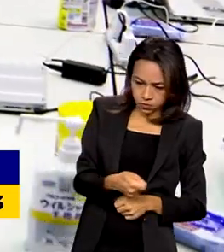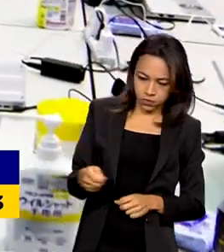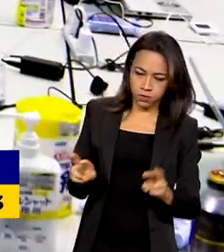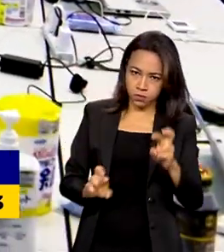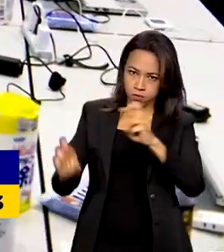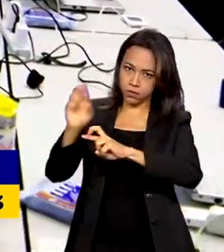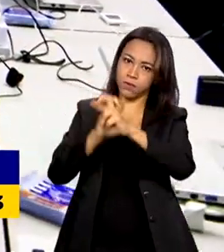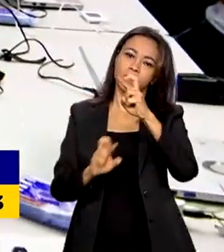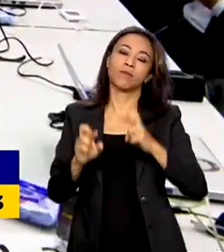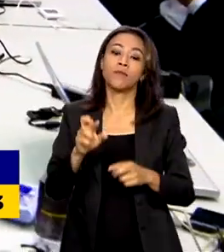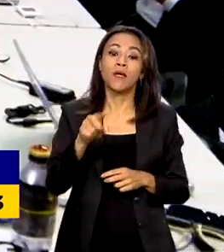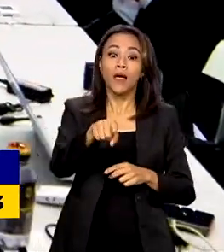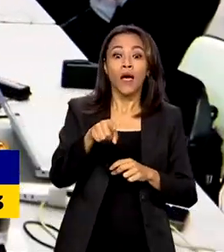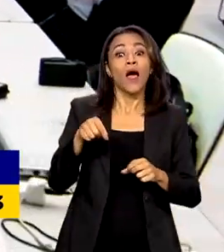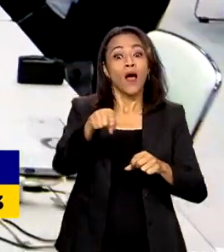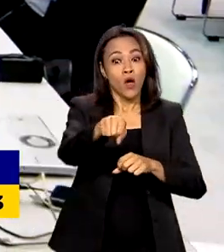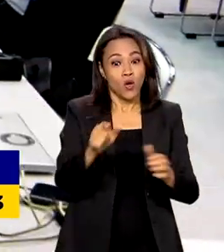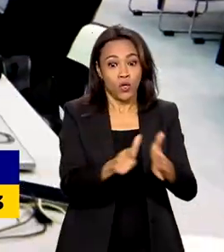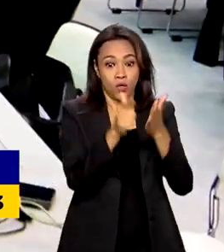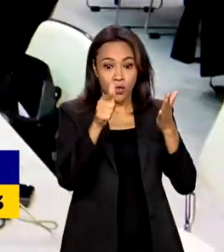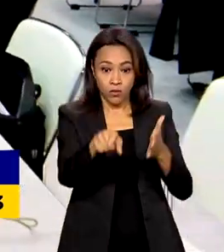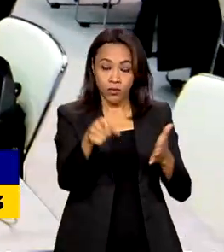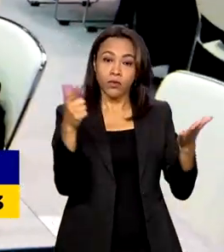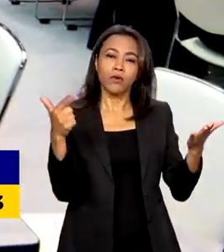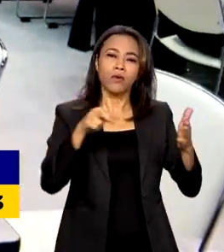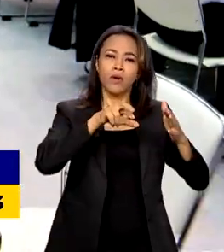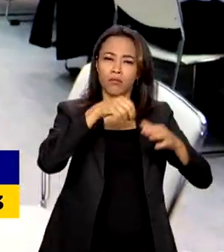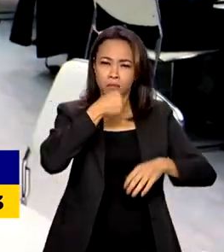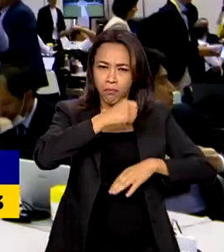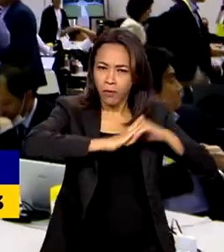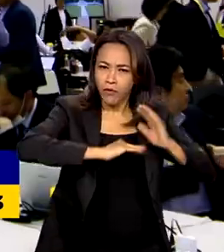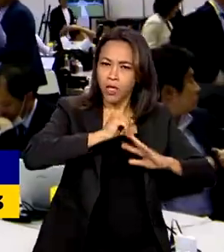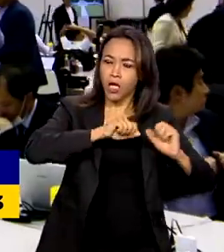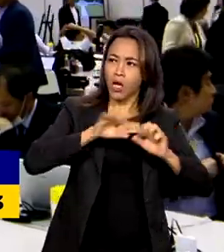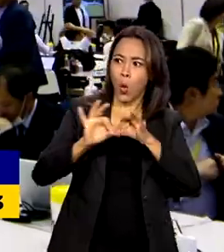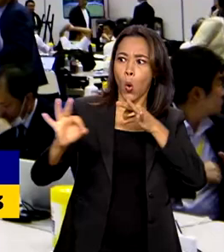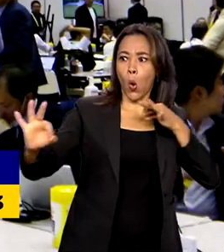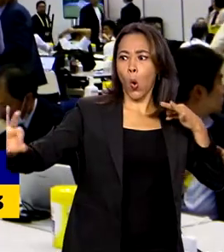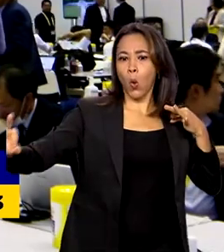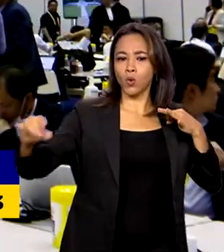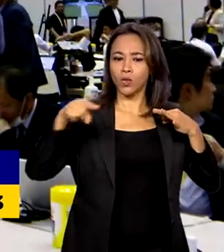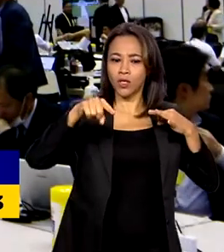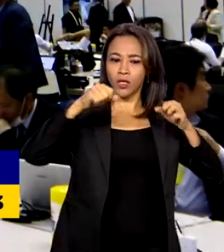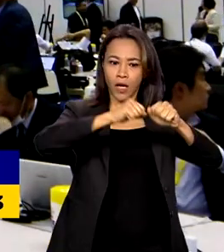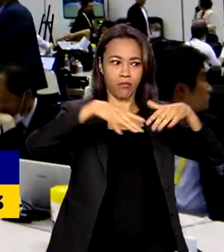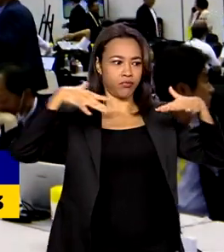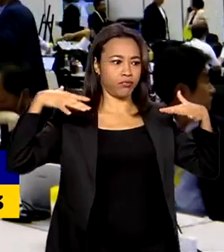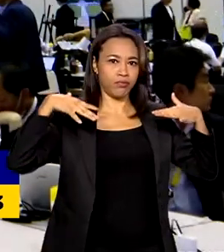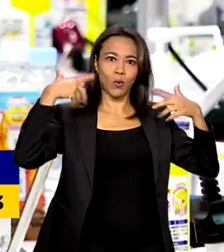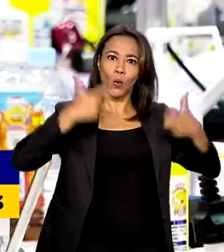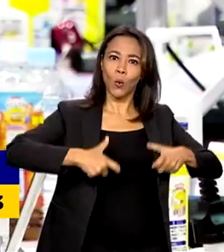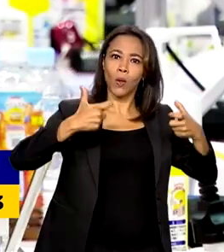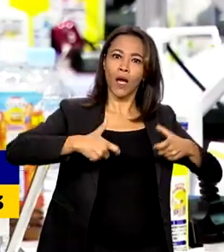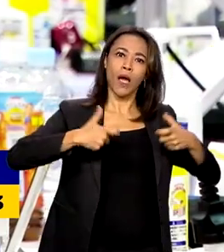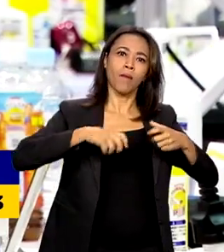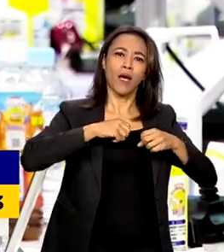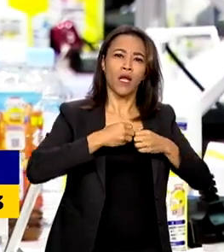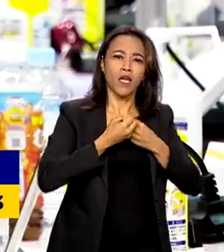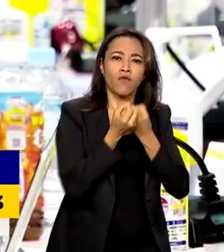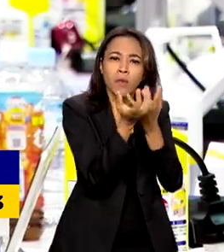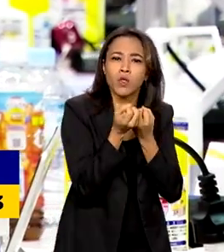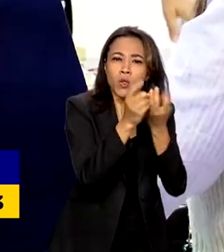vai acompanhar as reuniões de longe, neste ginásio de esportes, transformado em centro de mídia. O local